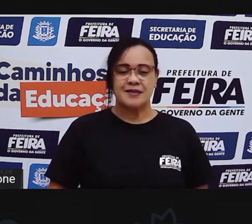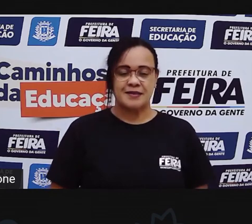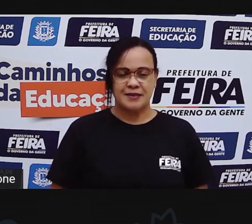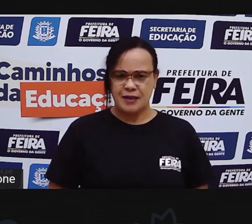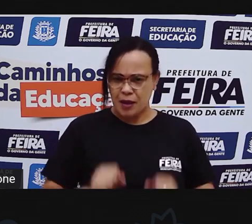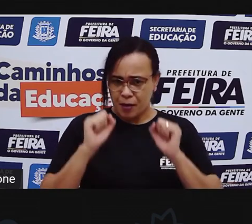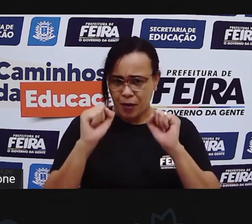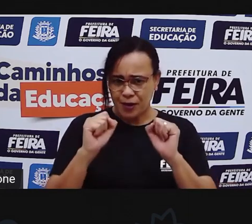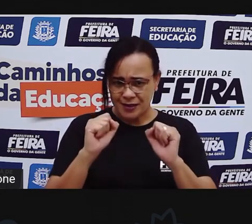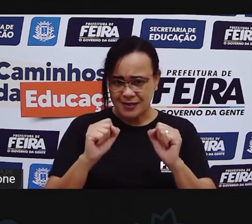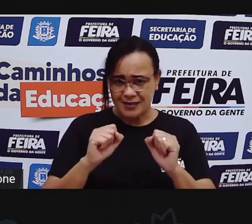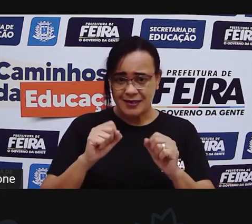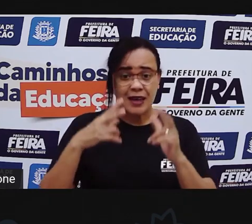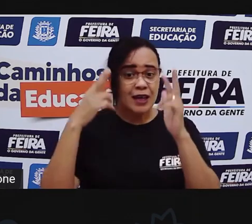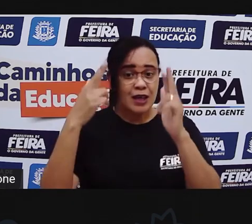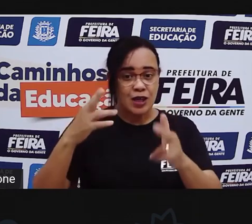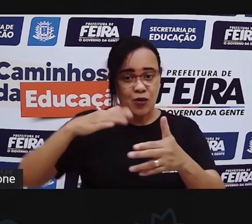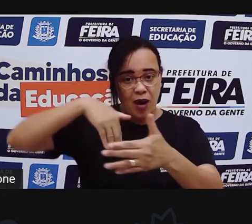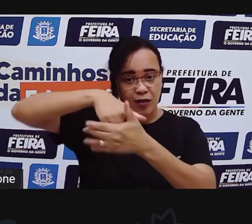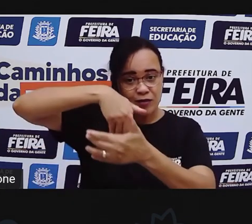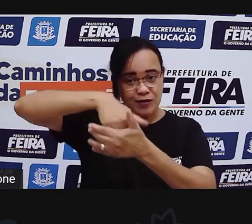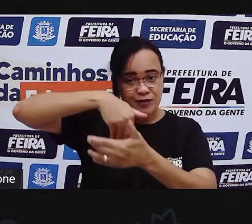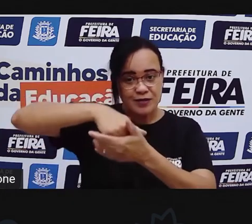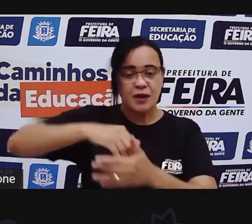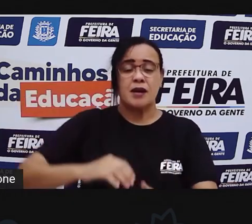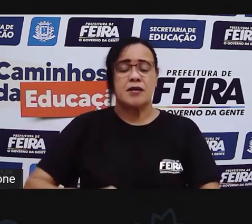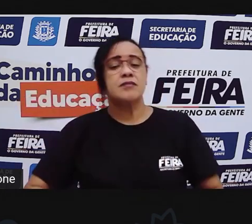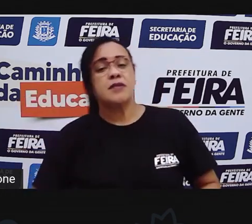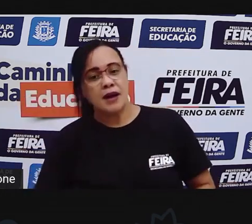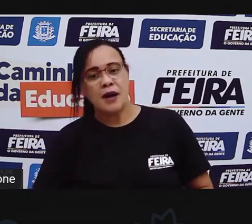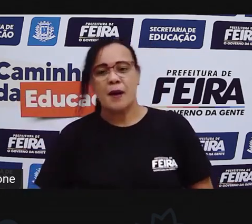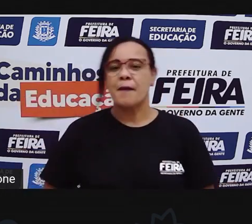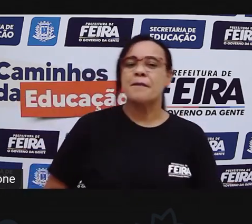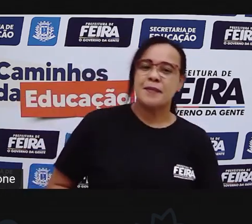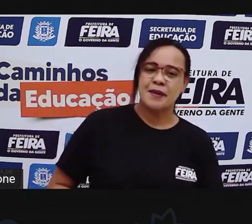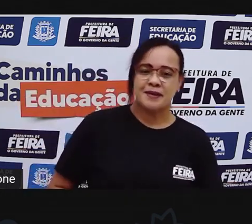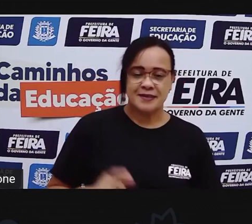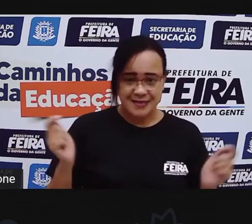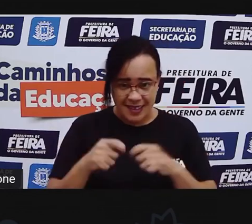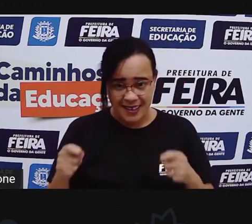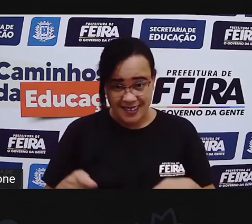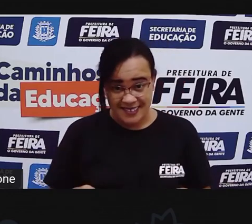dá a cabeçada com a bola, tenta aí também dar uma cabeçada com a bola.